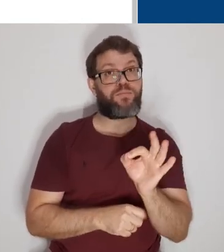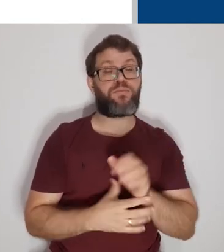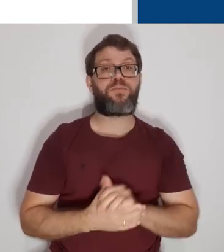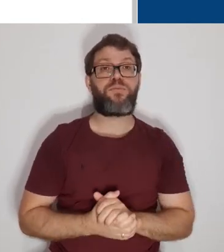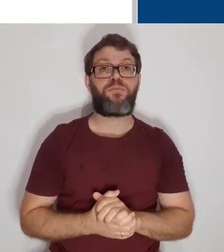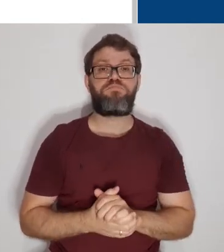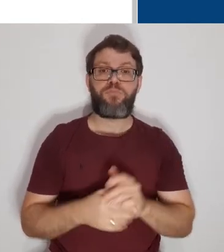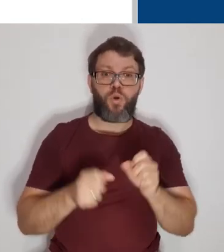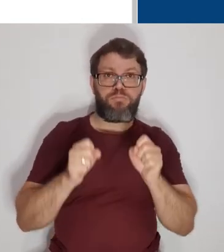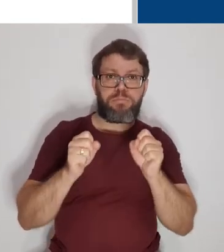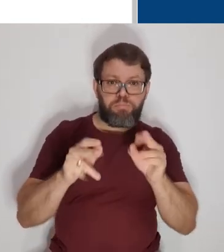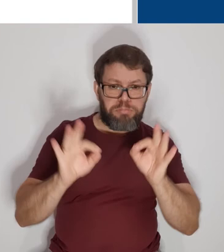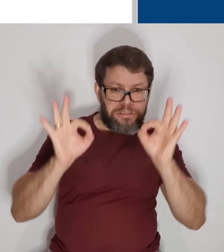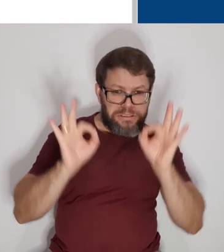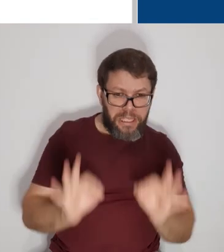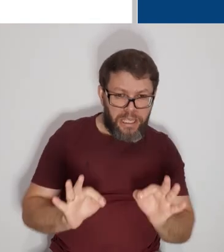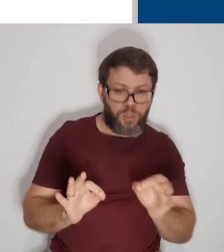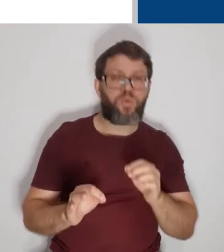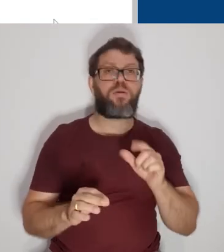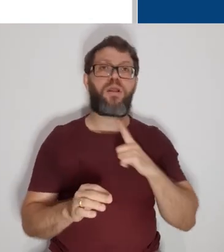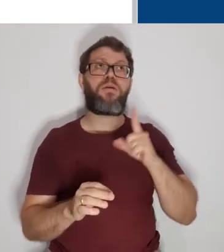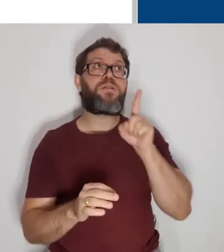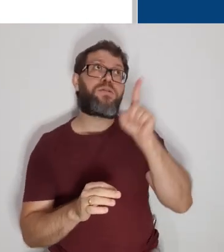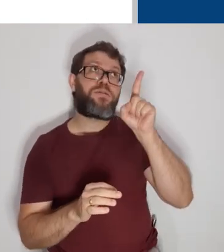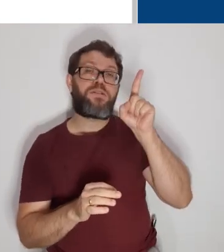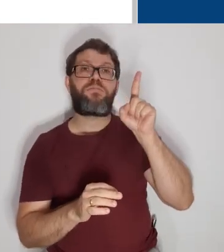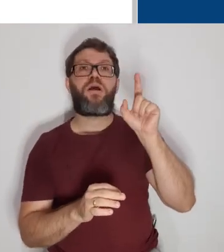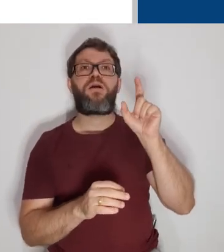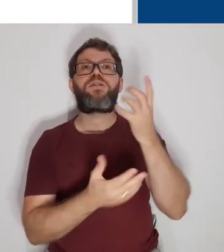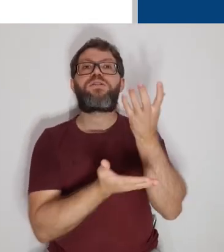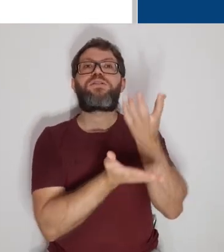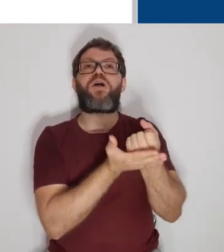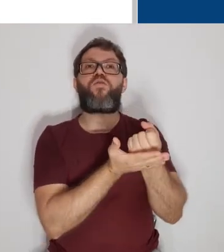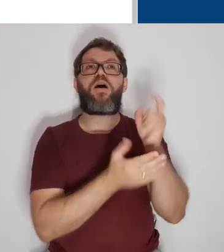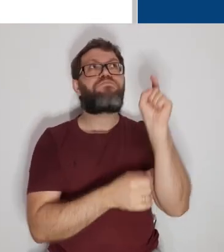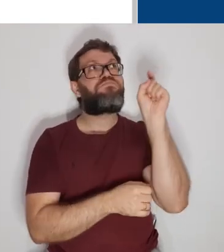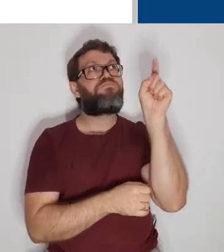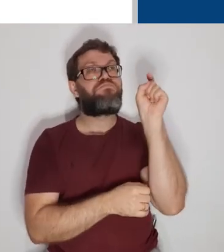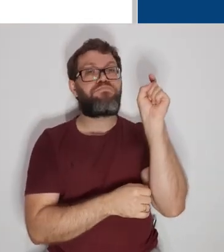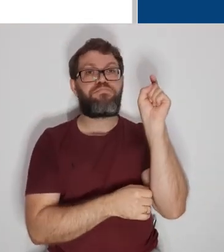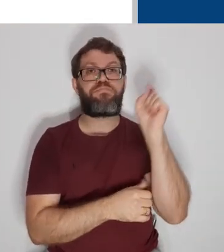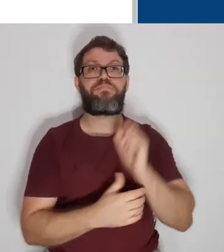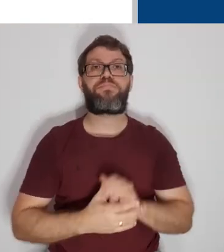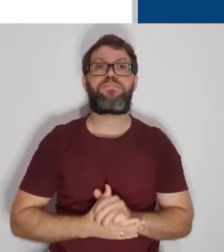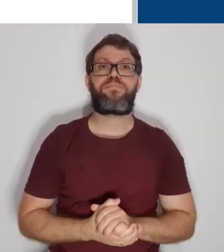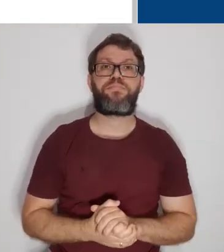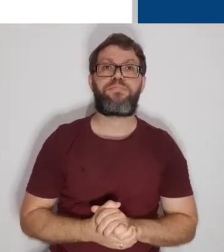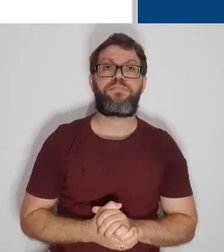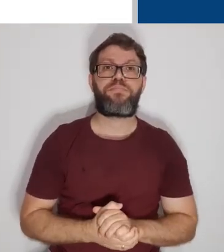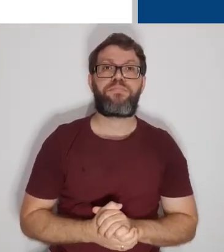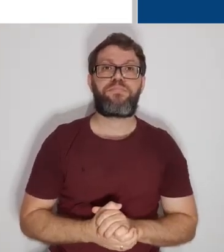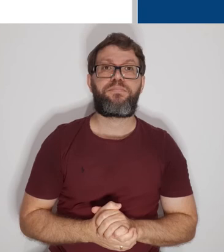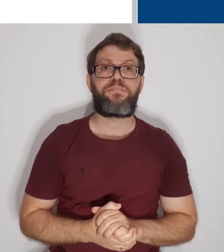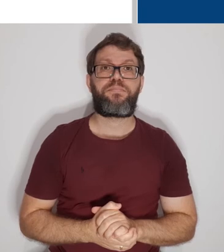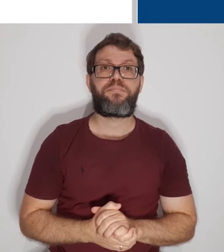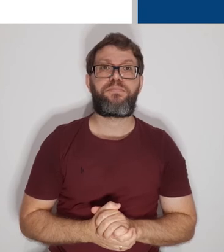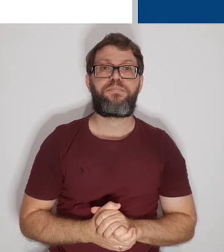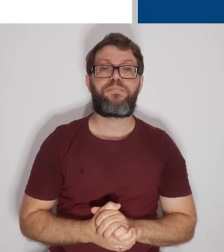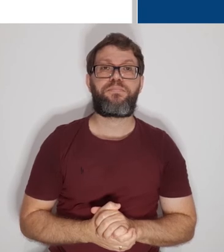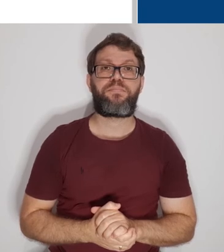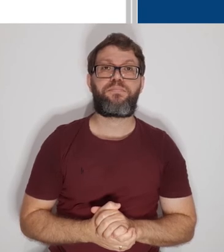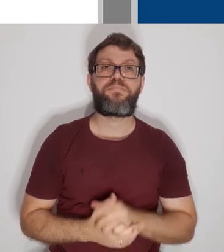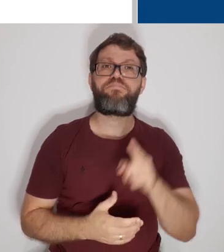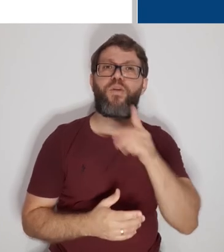nota. Quando estiver tudo certo, clique no botão que está no canto superior direito para salvar as suas configurações.